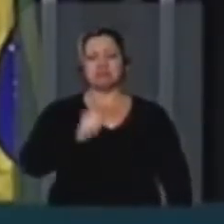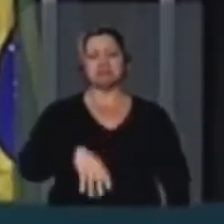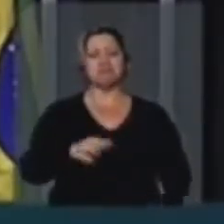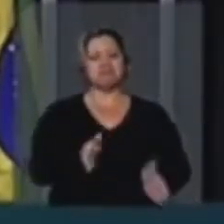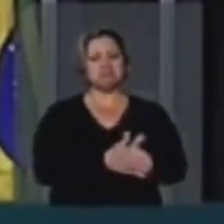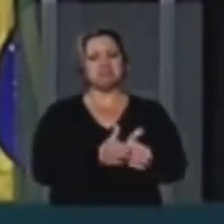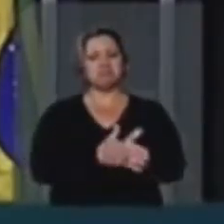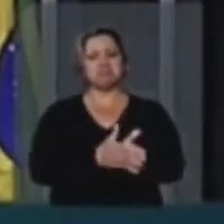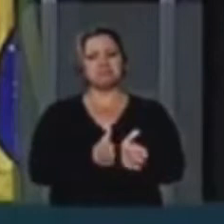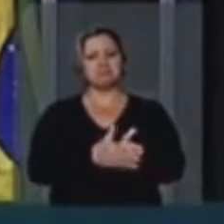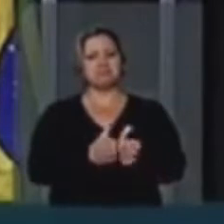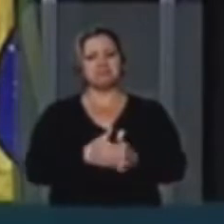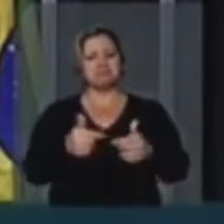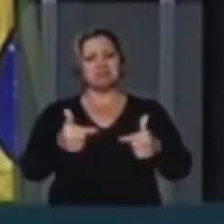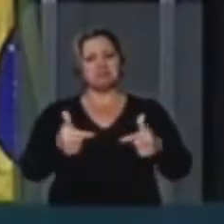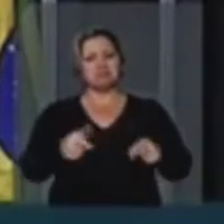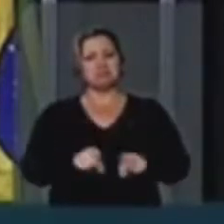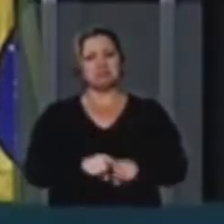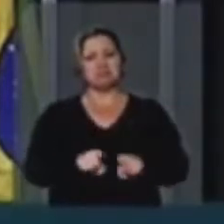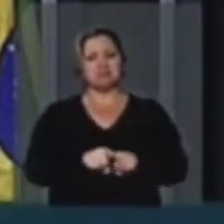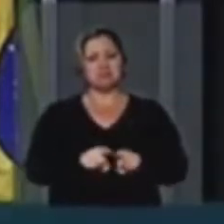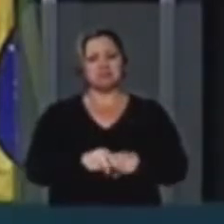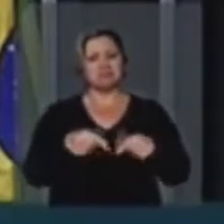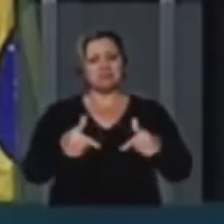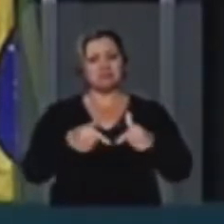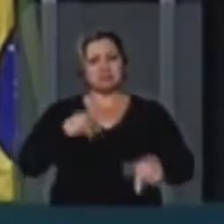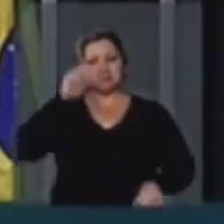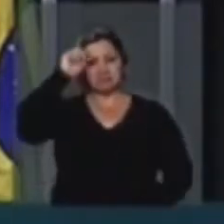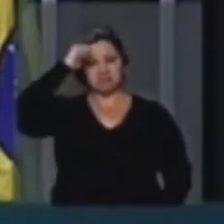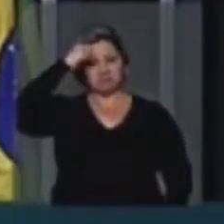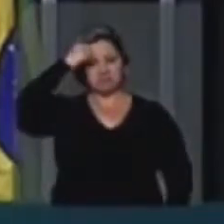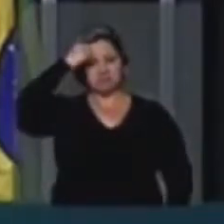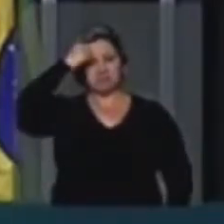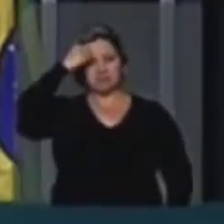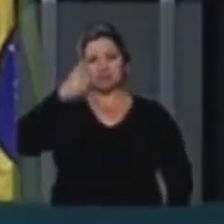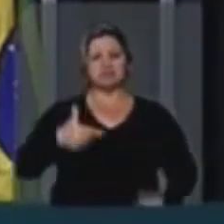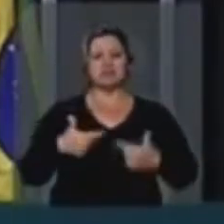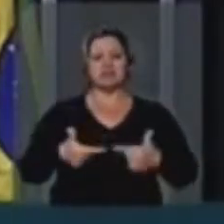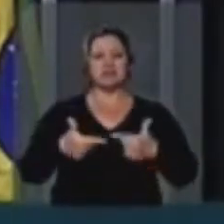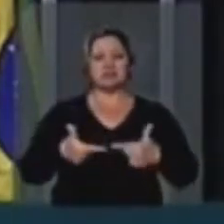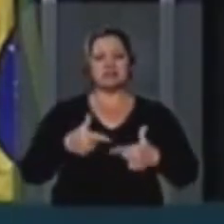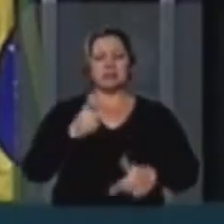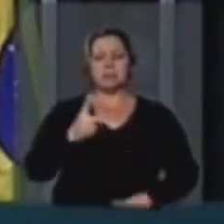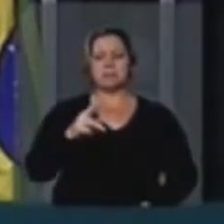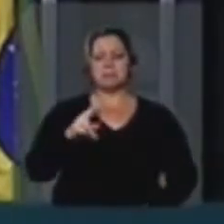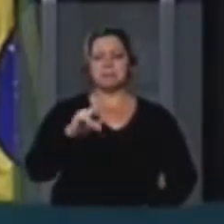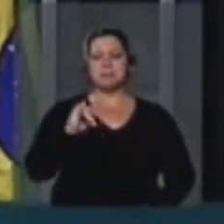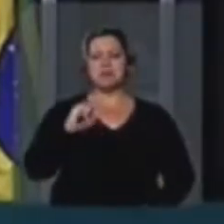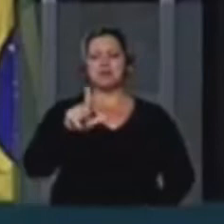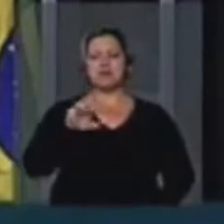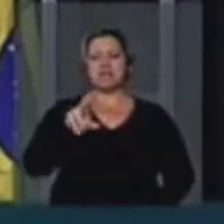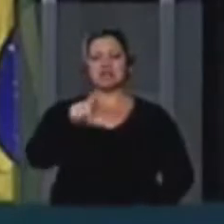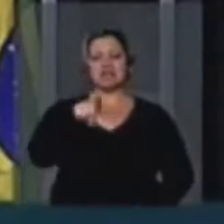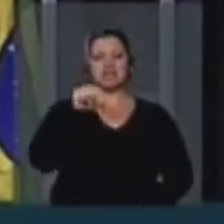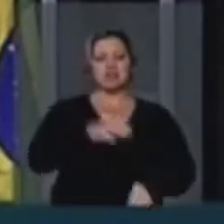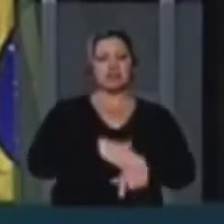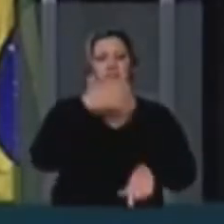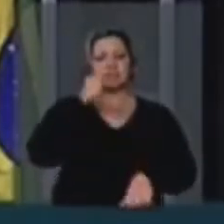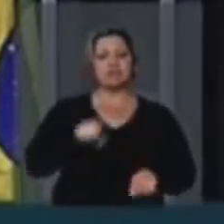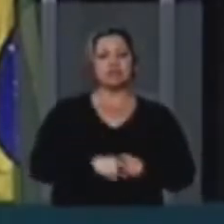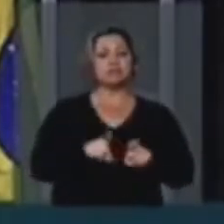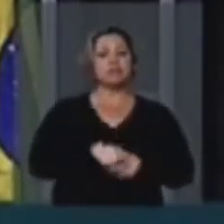privilegia o negro privilegiado Porque é o filho do negro que tem